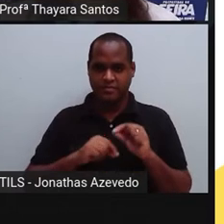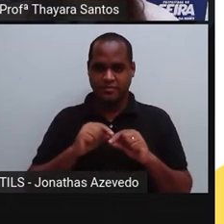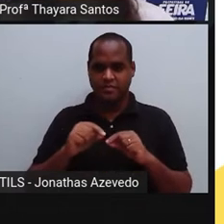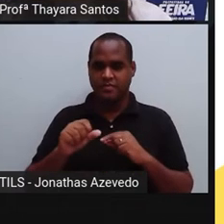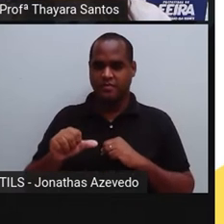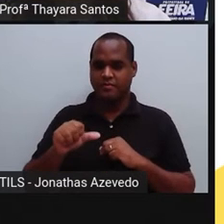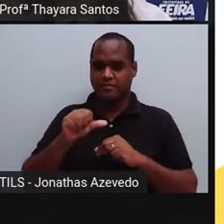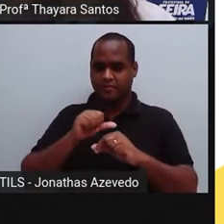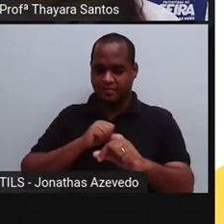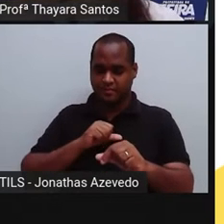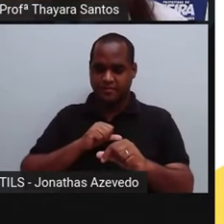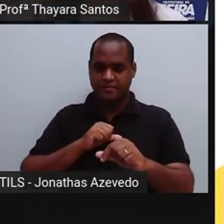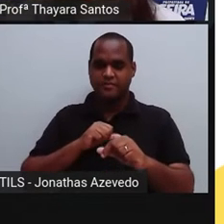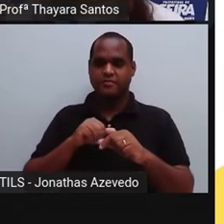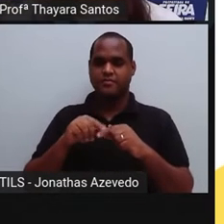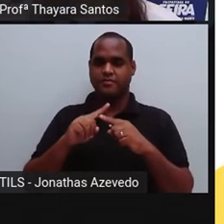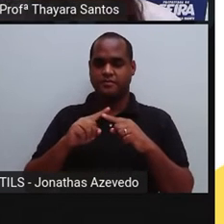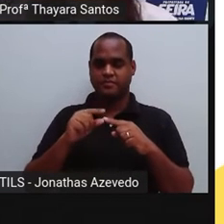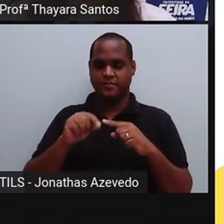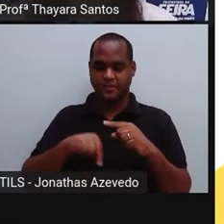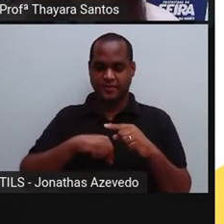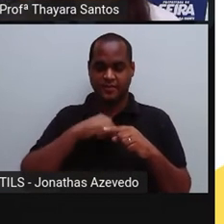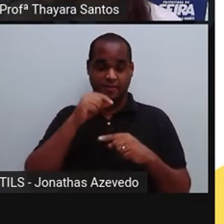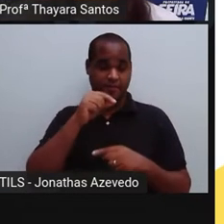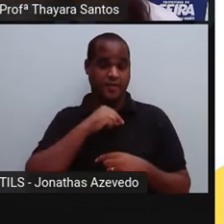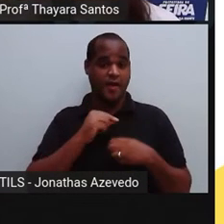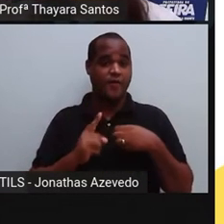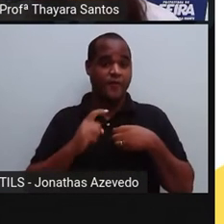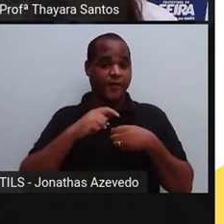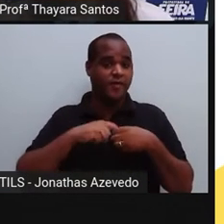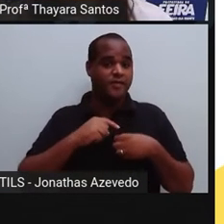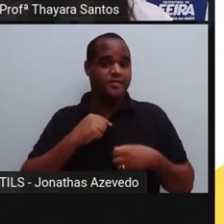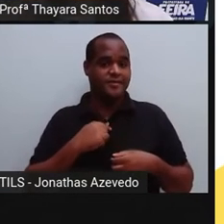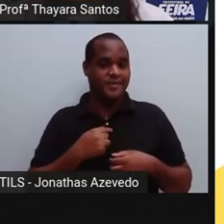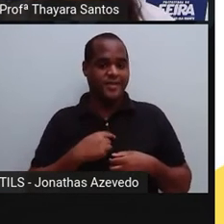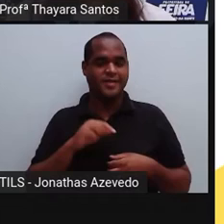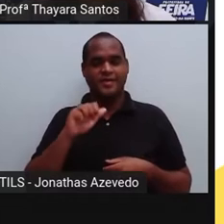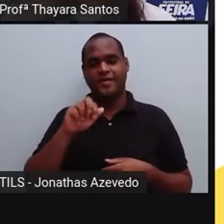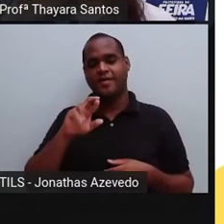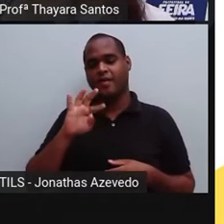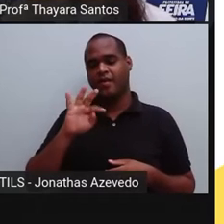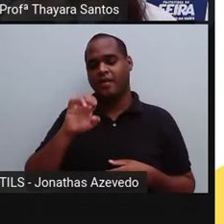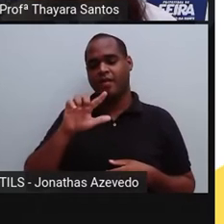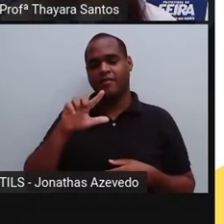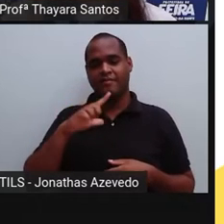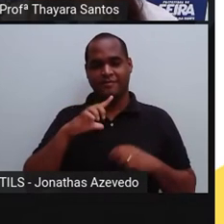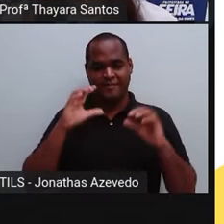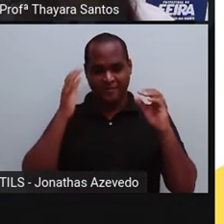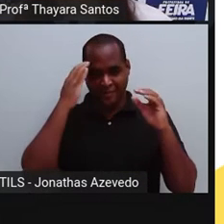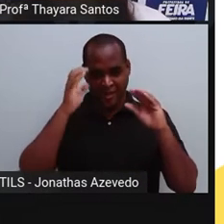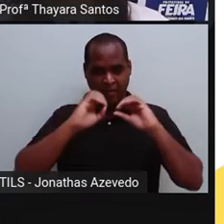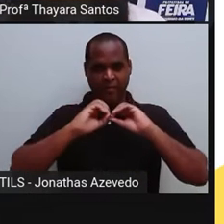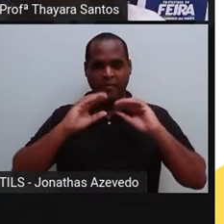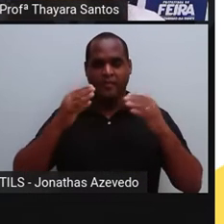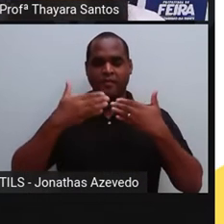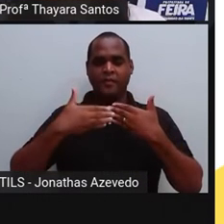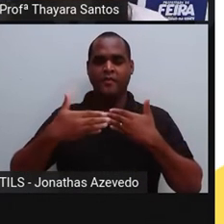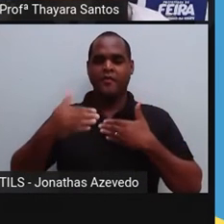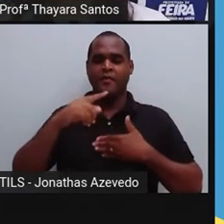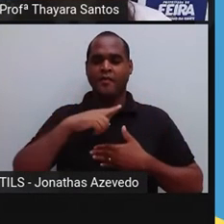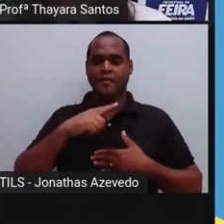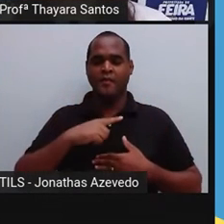retornar para o coração através de uma veia e esse sangue vai ser arterial, tá? Fechou? Vamos prosseguir.